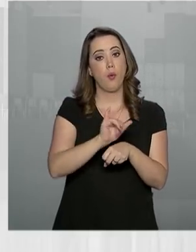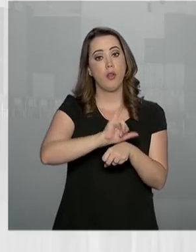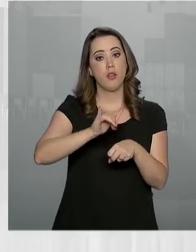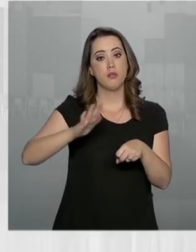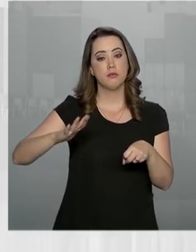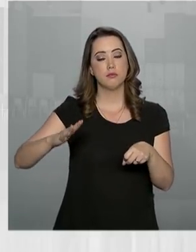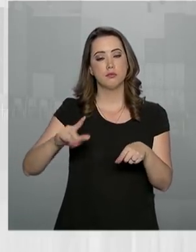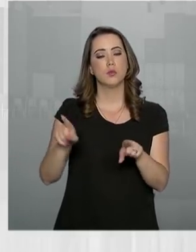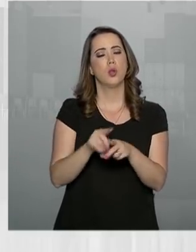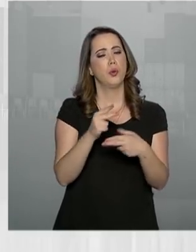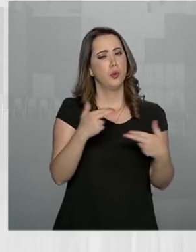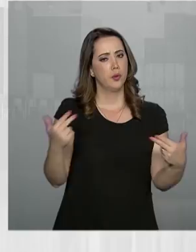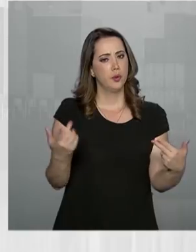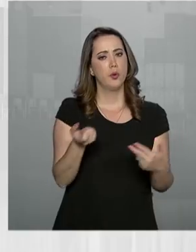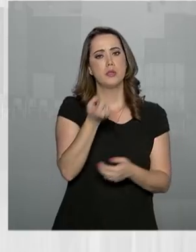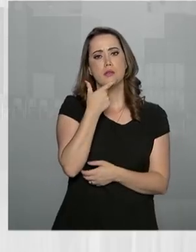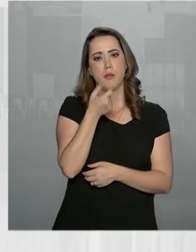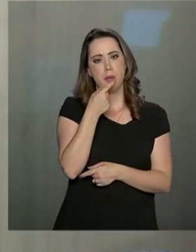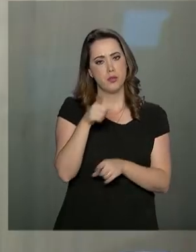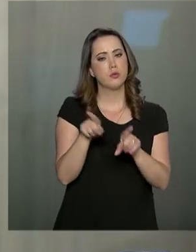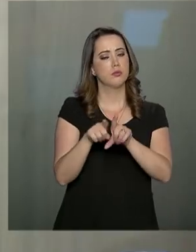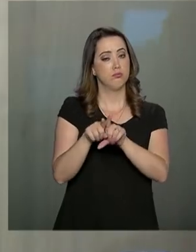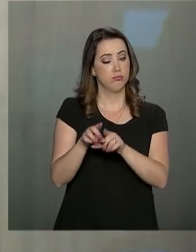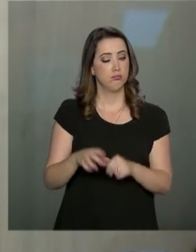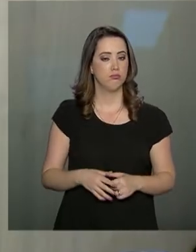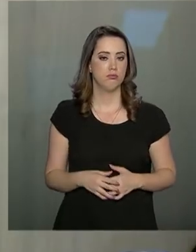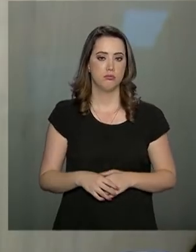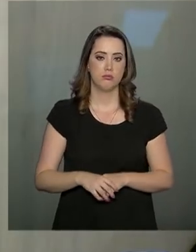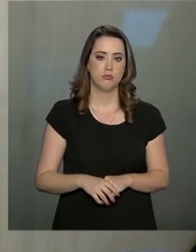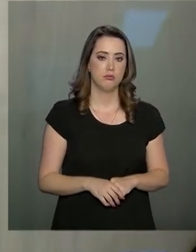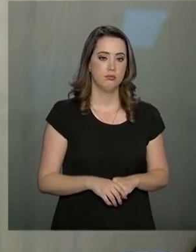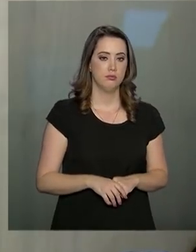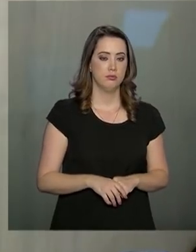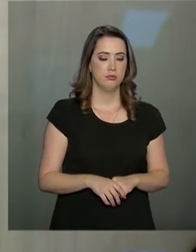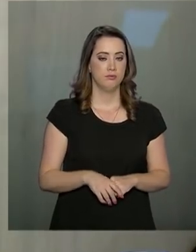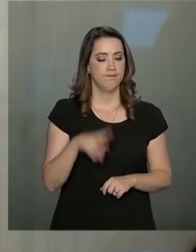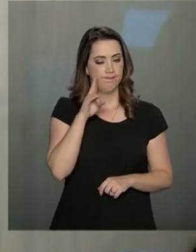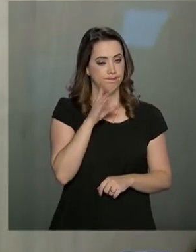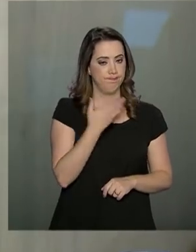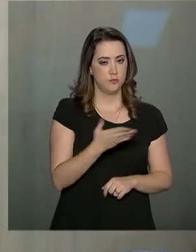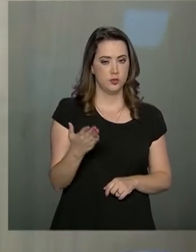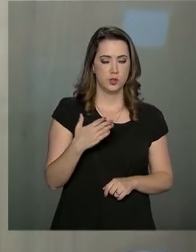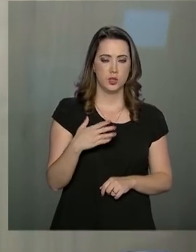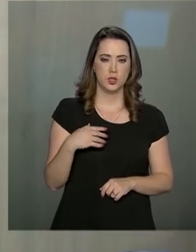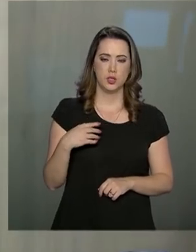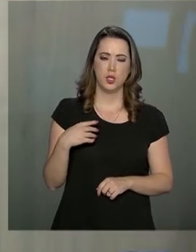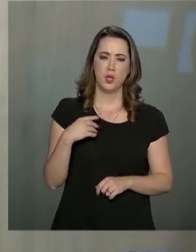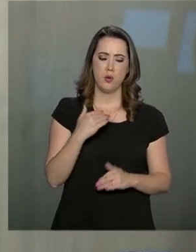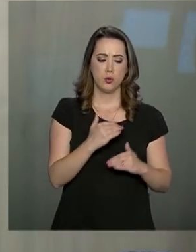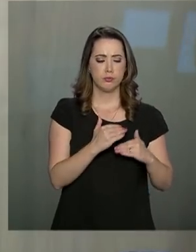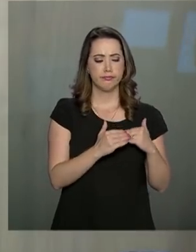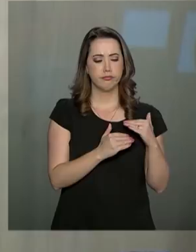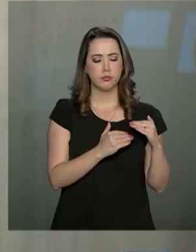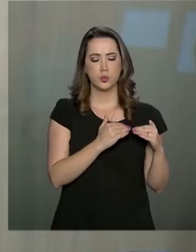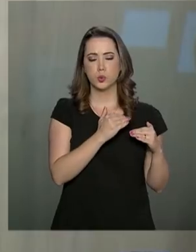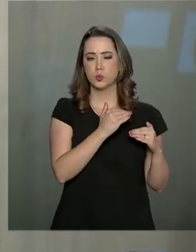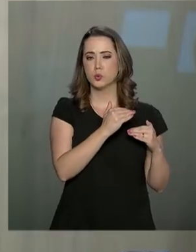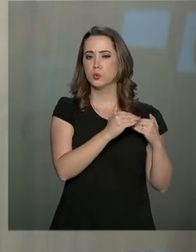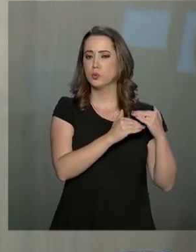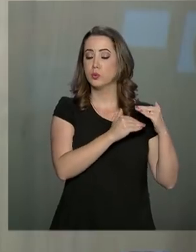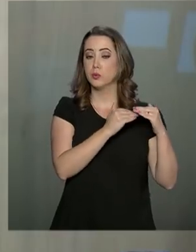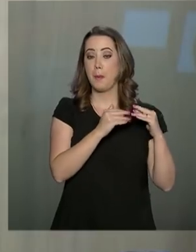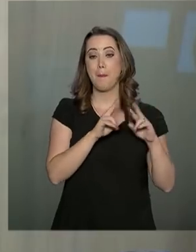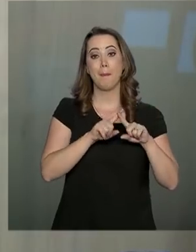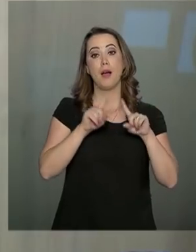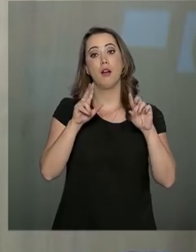bens de consumo, como medicamentos. A gente vem aqui, naturalmente, numa recuperação lenta, e com a expectativa